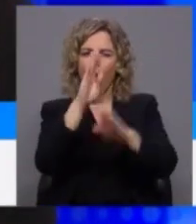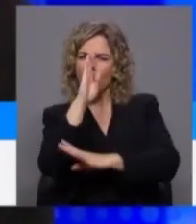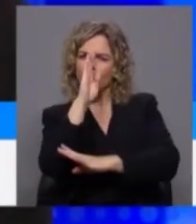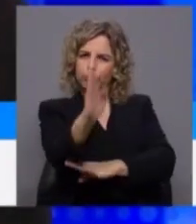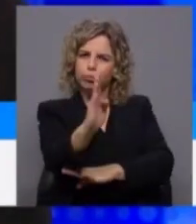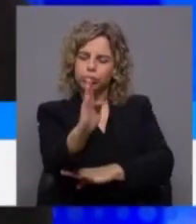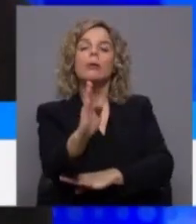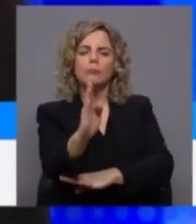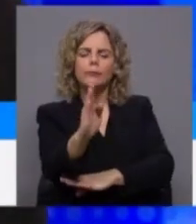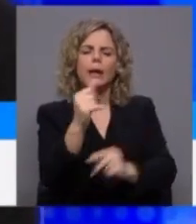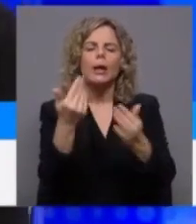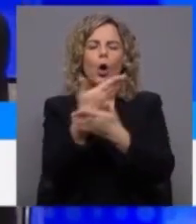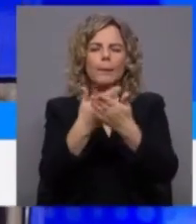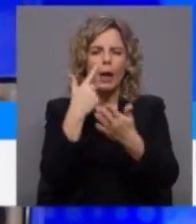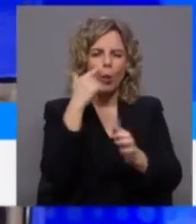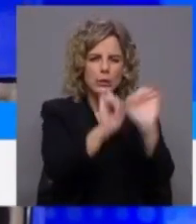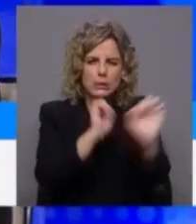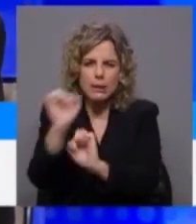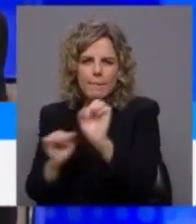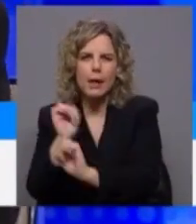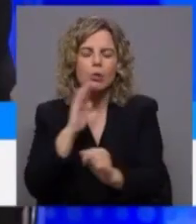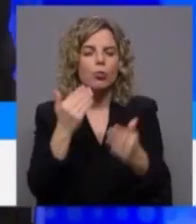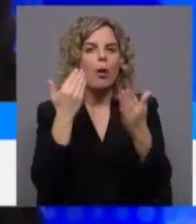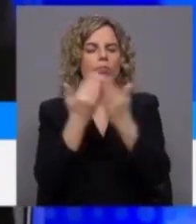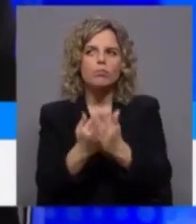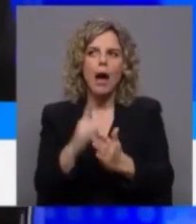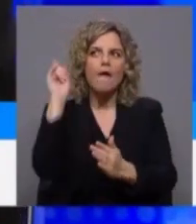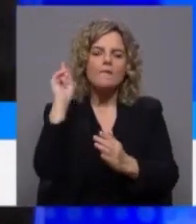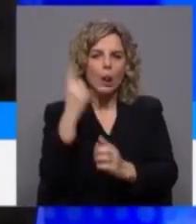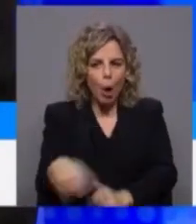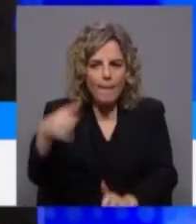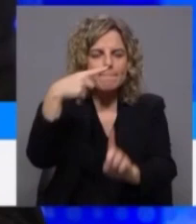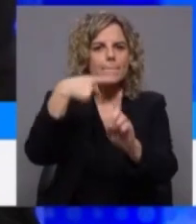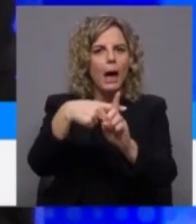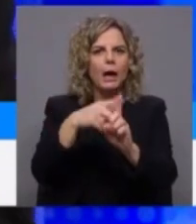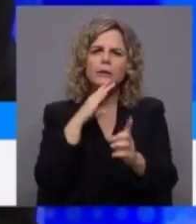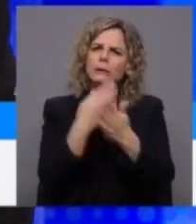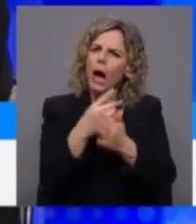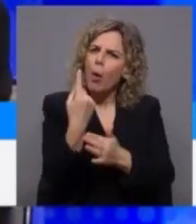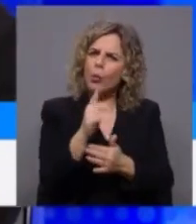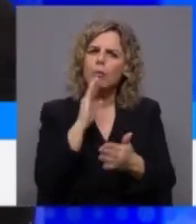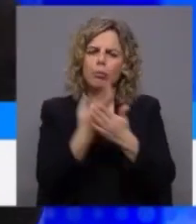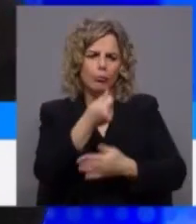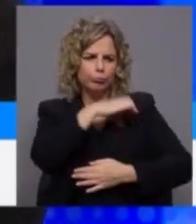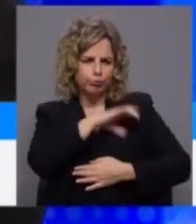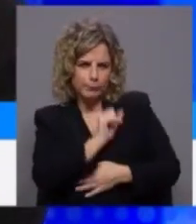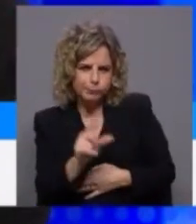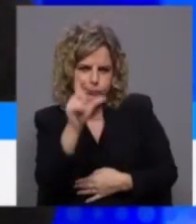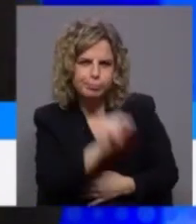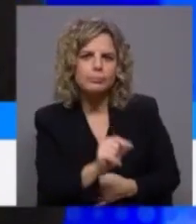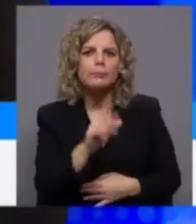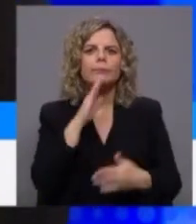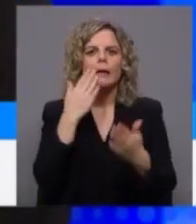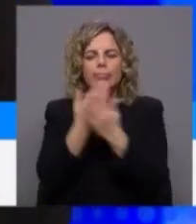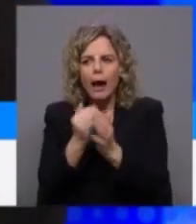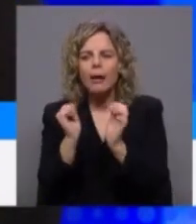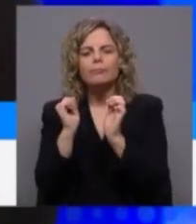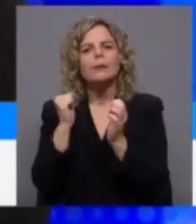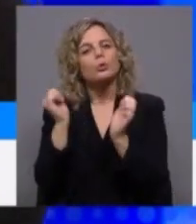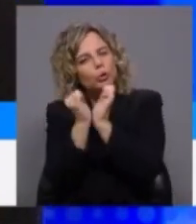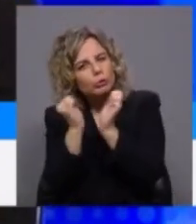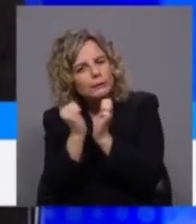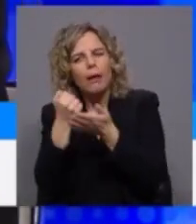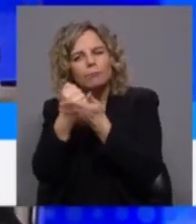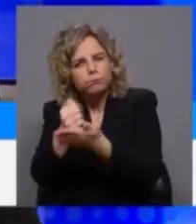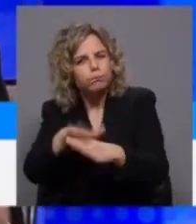economia do conhecimento que seja de alto valor acrescentado, que é a única que permite fazer subir os salários, reforçar a segurança social e, através de